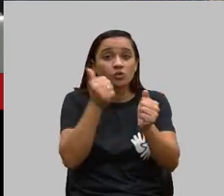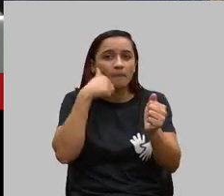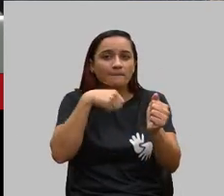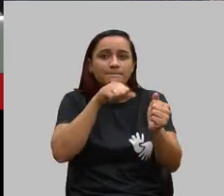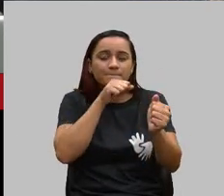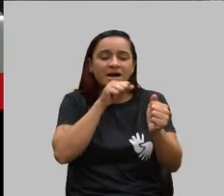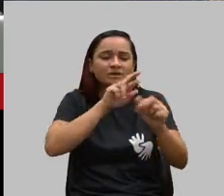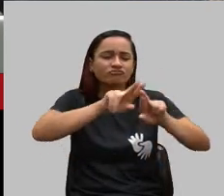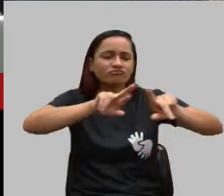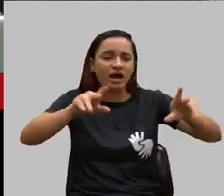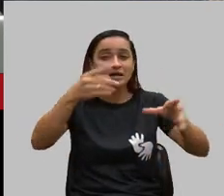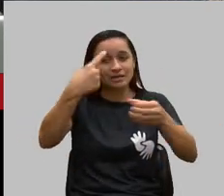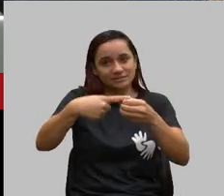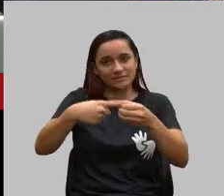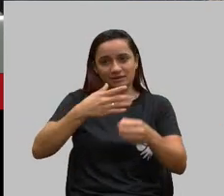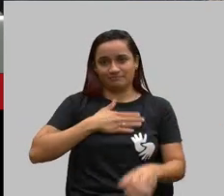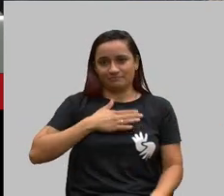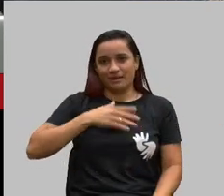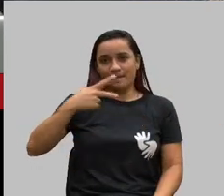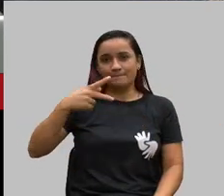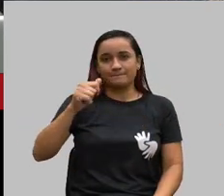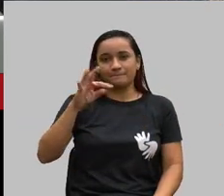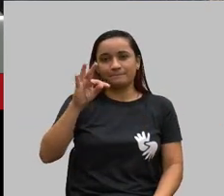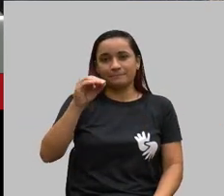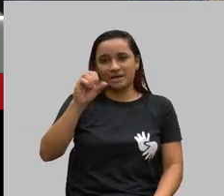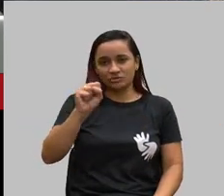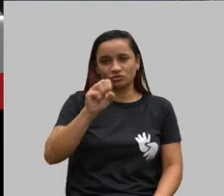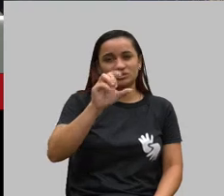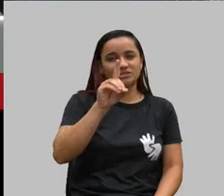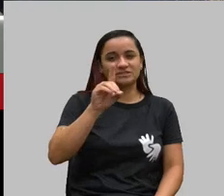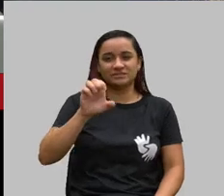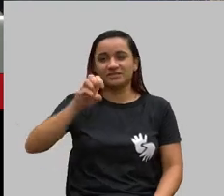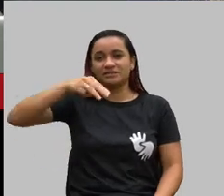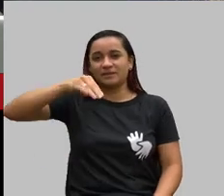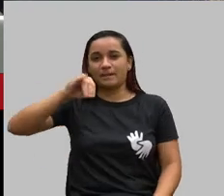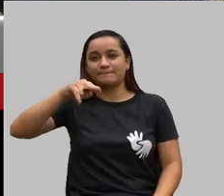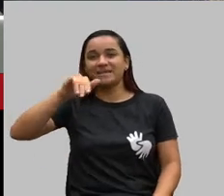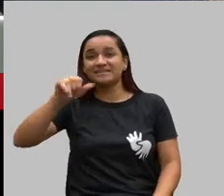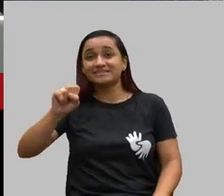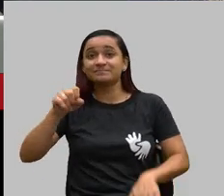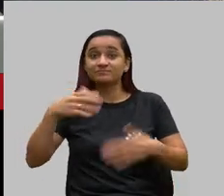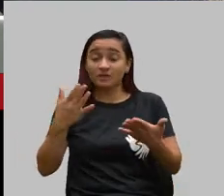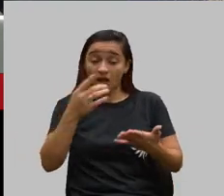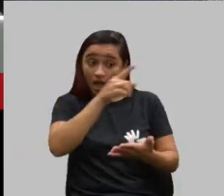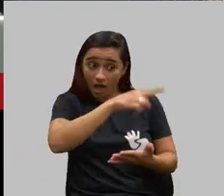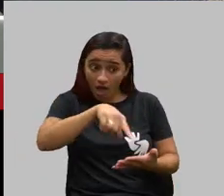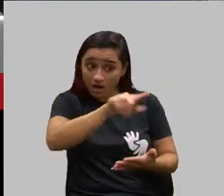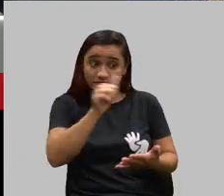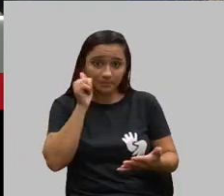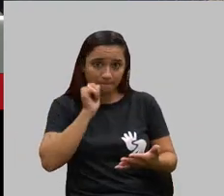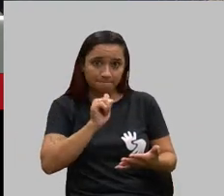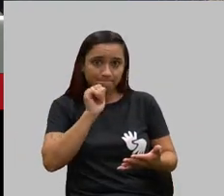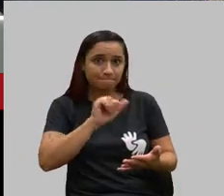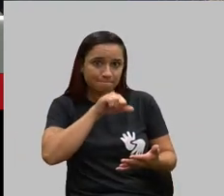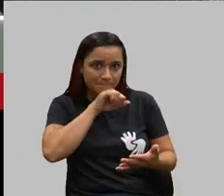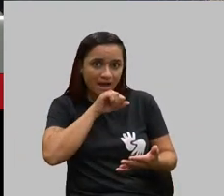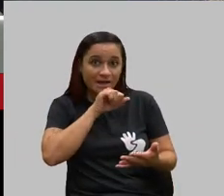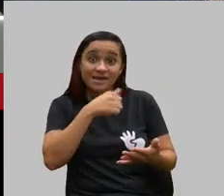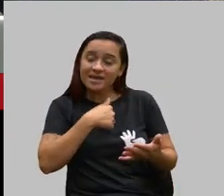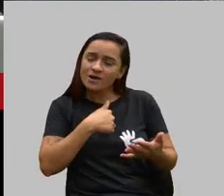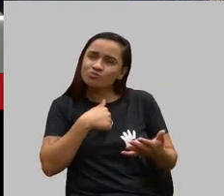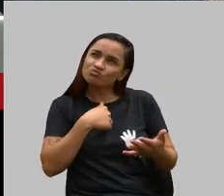Pato de Minas. Essas mães, Michele, eu, por uma ingenuidade, eu convoquei-as para